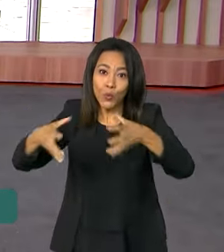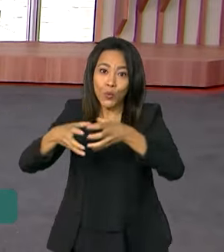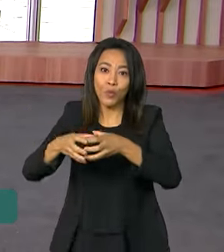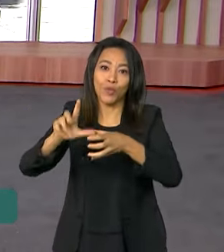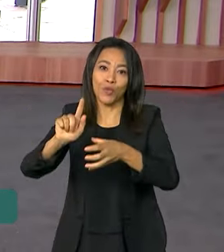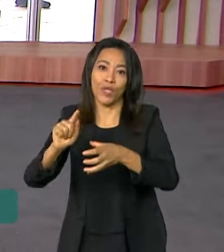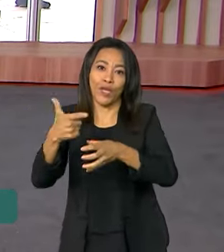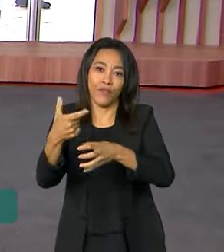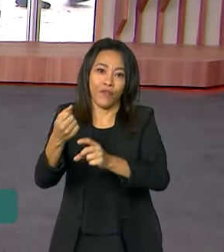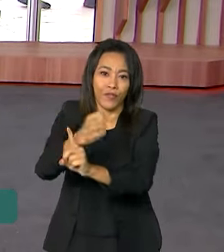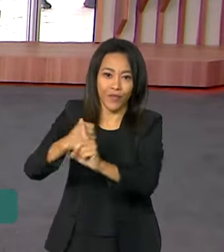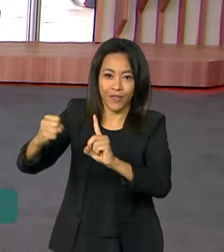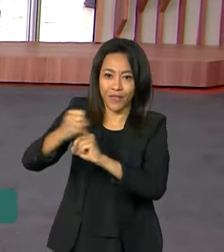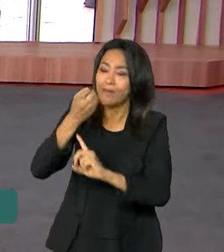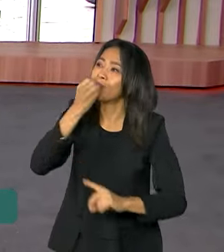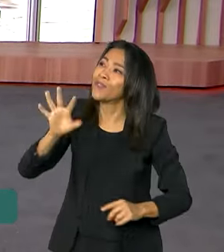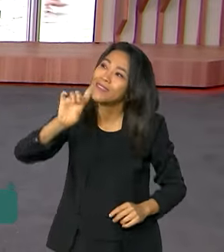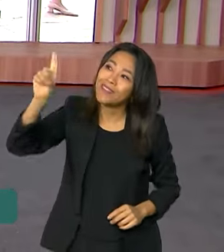Bom dia, Carine.